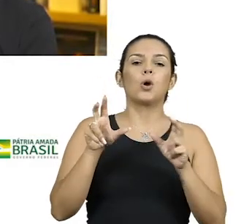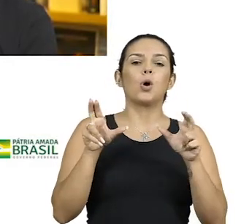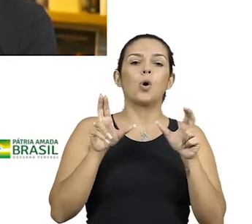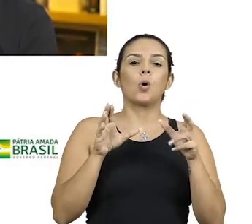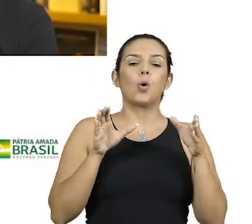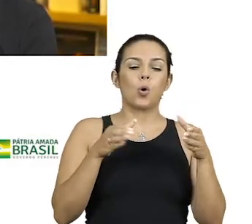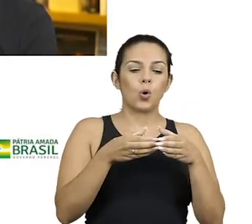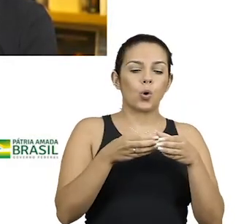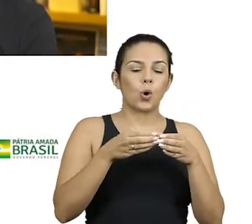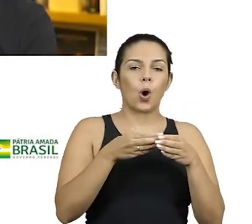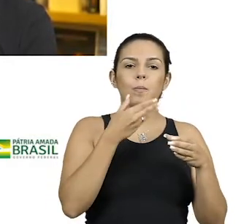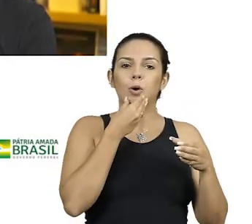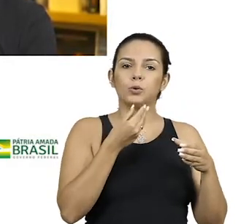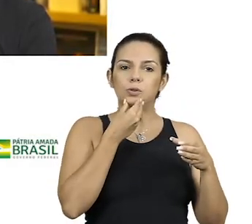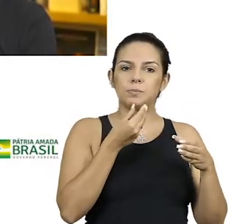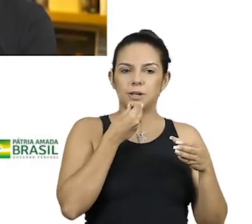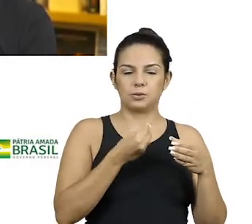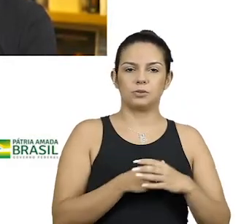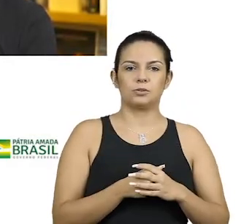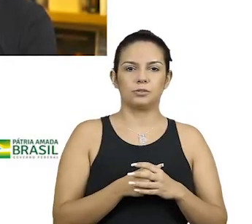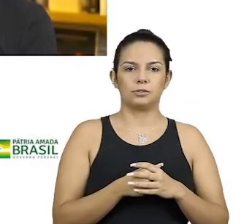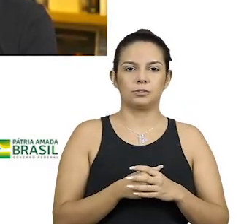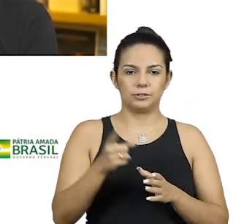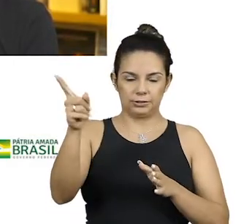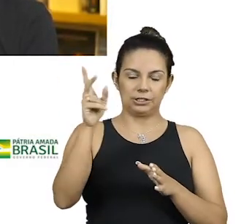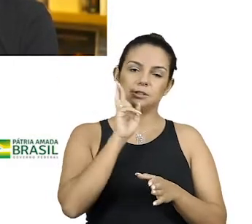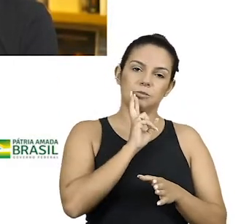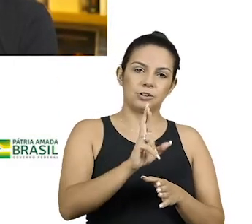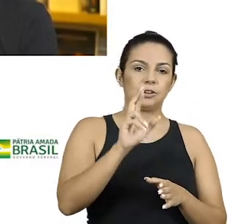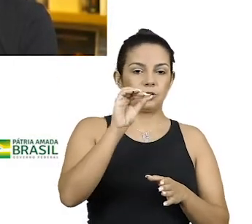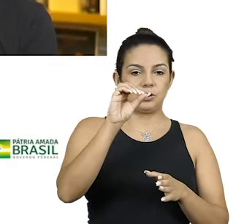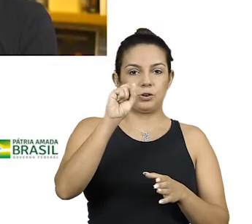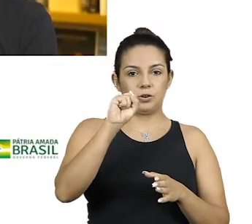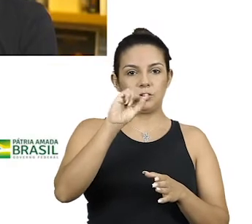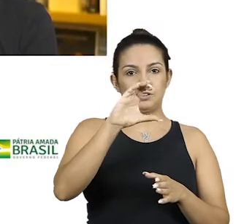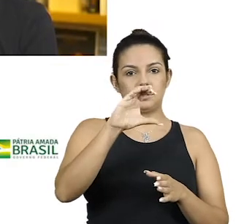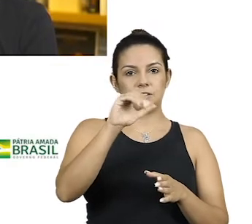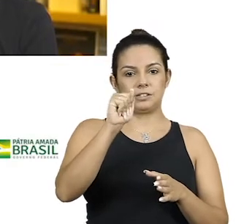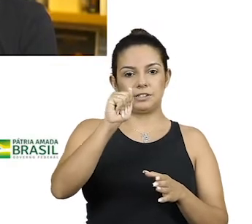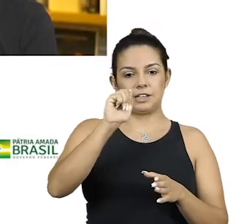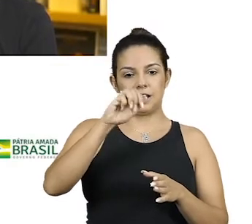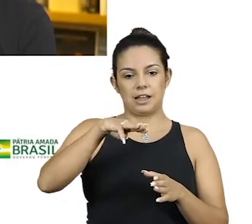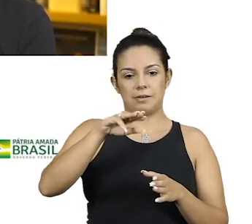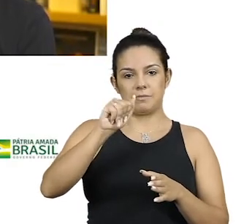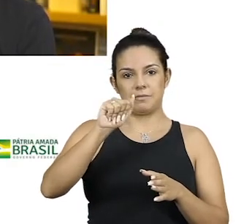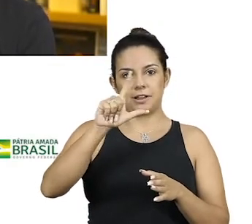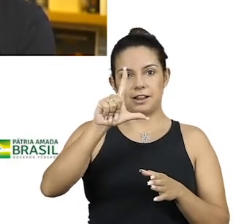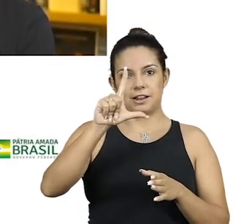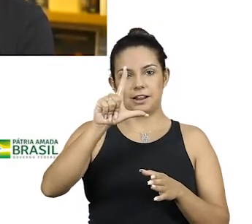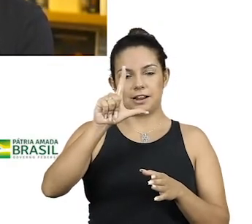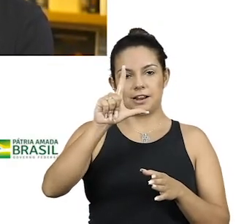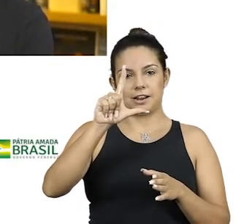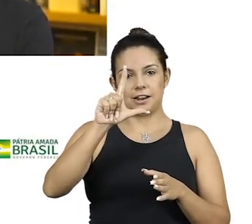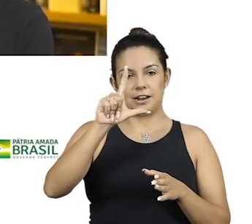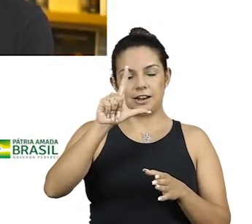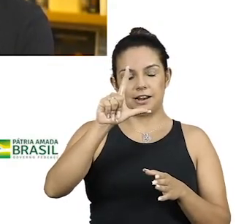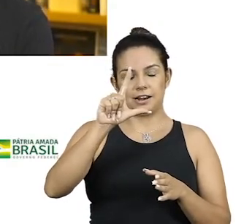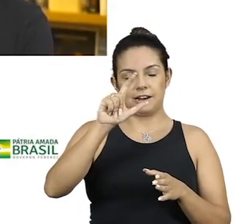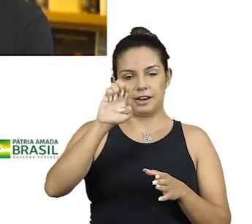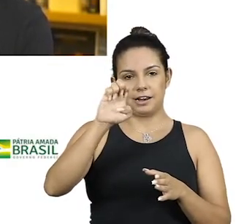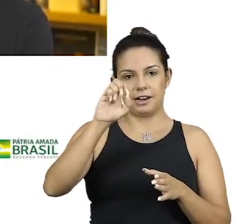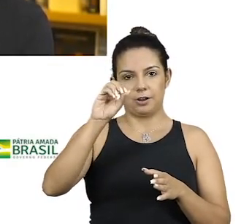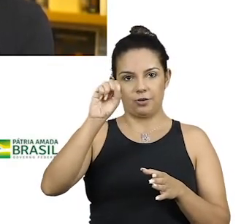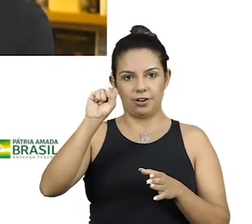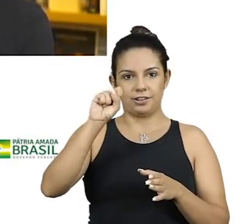É, os meninos, os camaleões. Camaleões. Eu até peguei um livro aqui, autografado por todos. Afonso